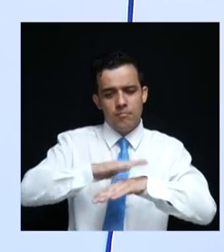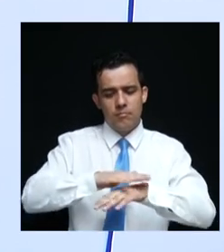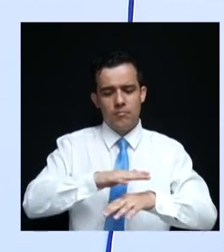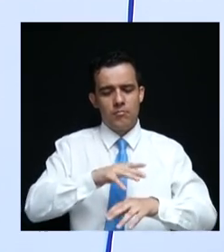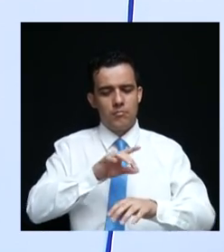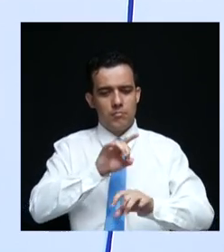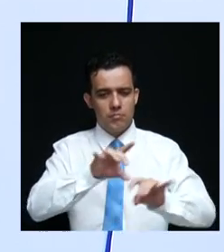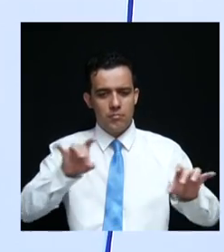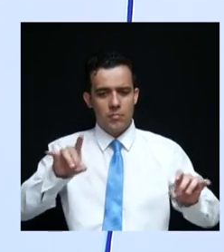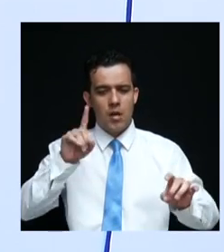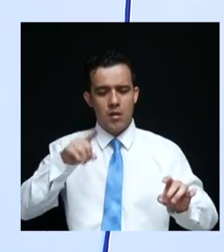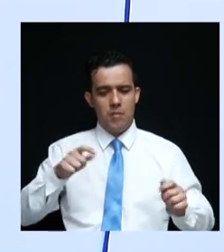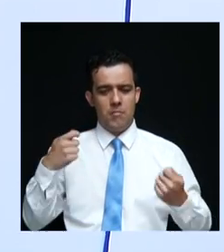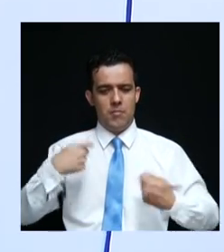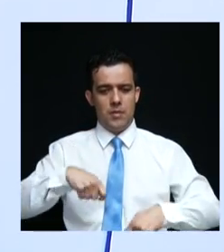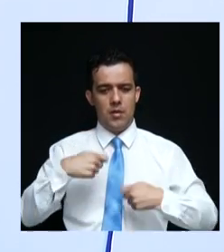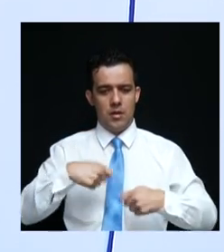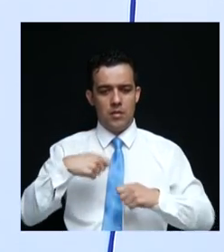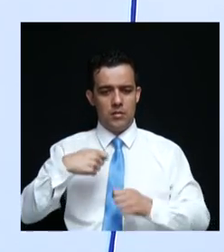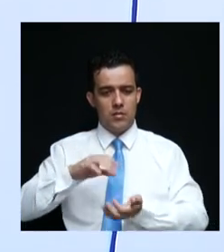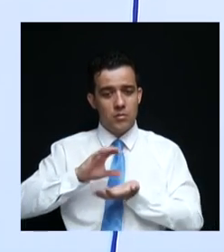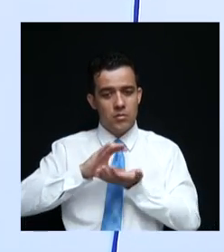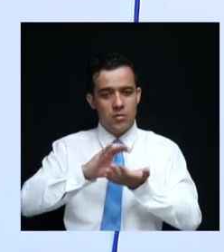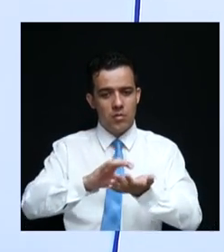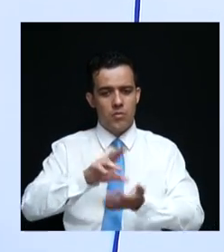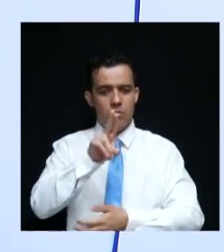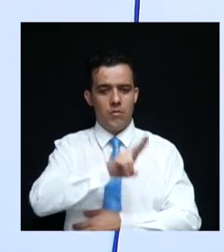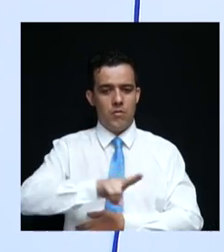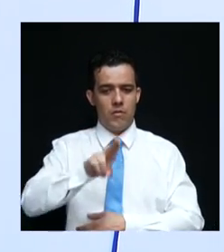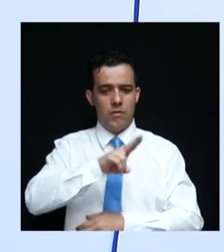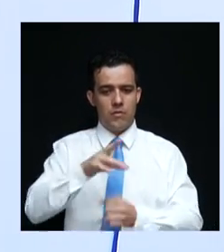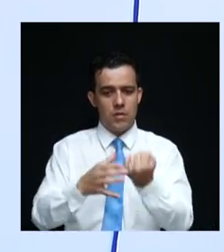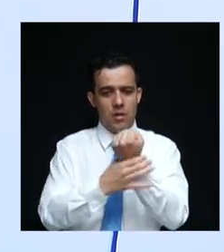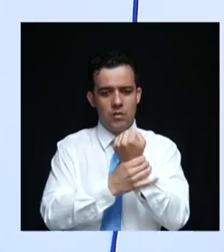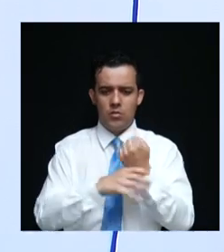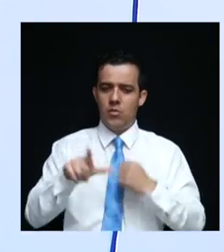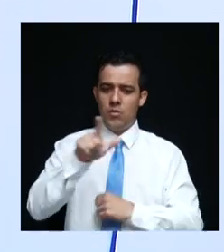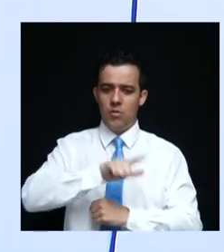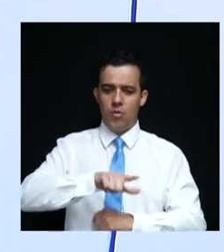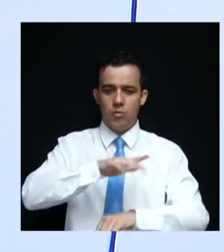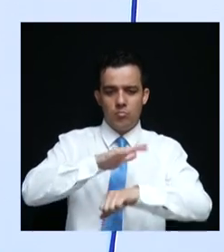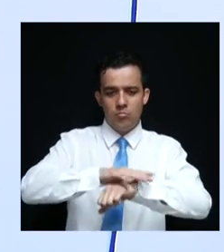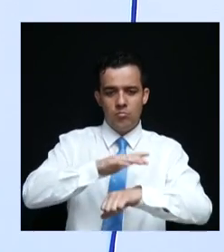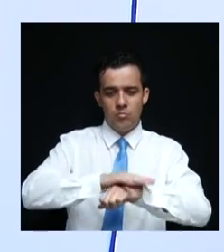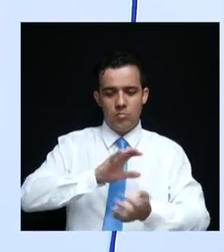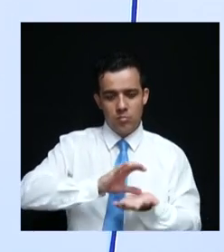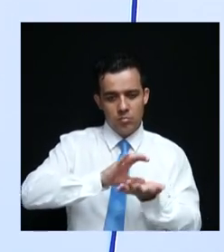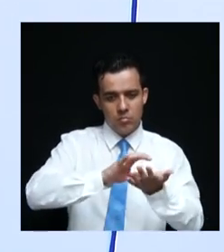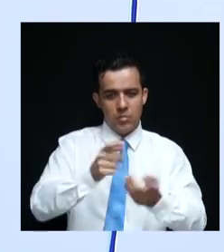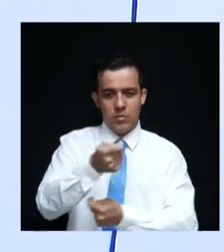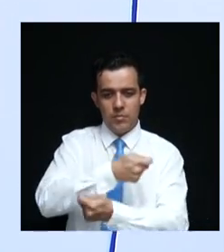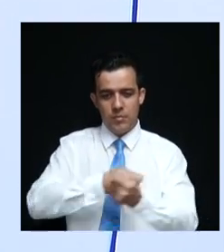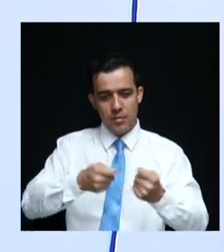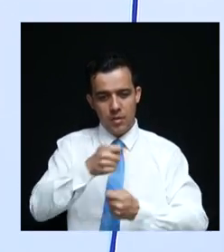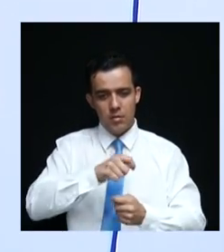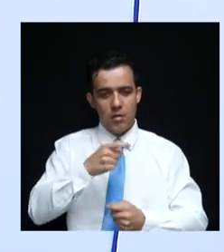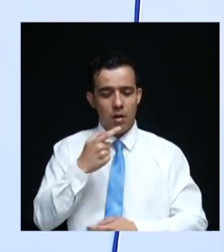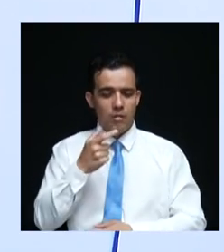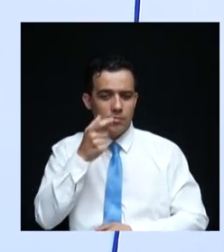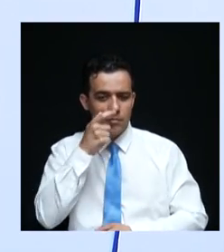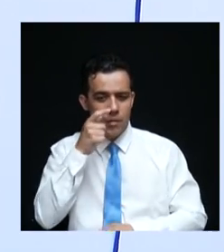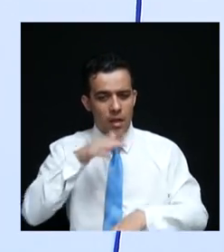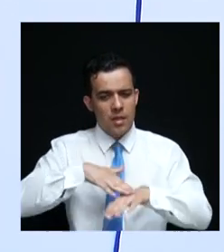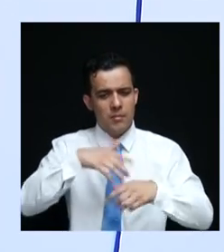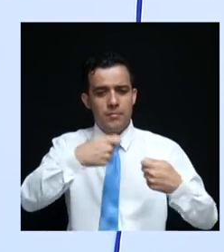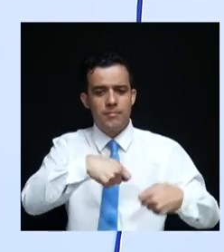Nós precisamos otimizar os recursos da Universidade, garantindo, logicamente, a sua autonomia financeira, mas observando as necessidades